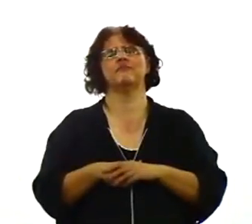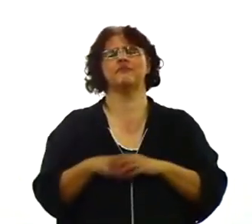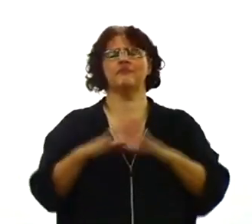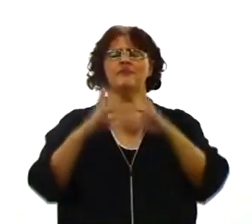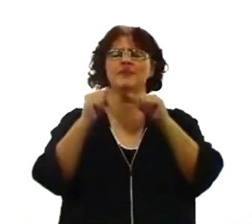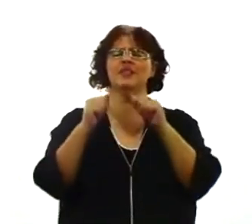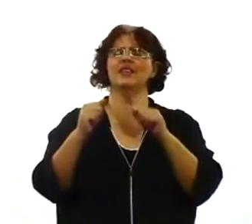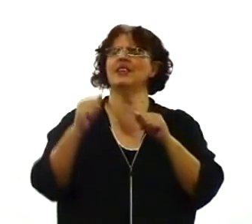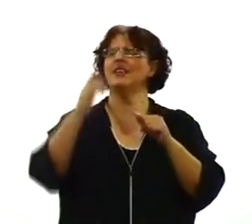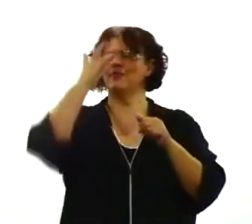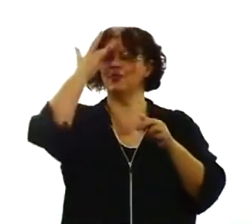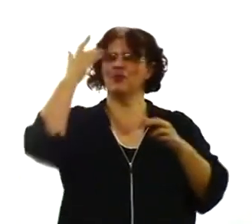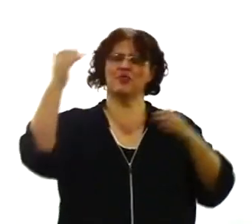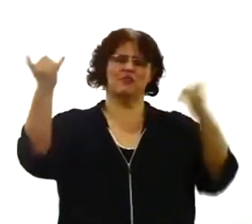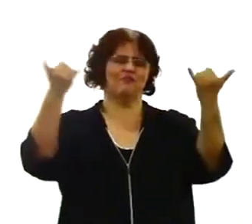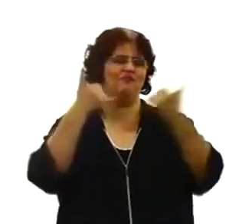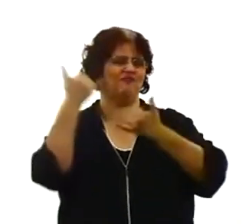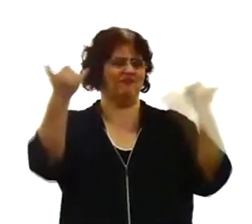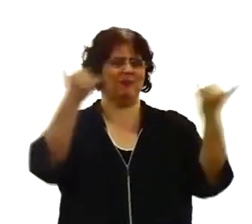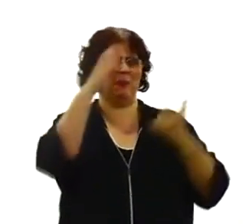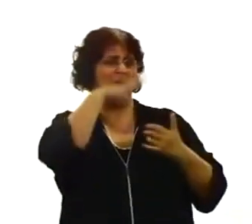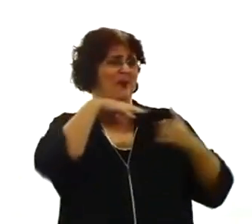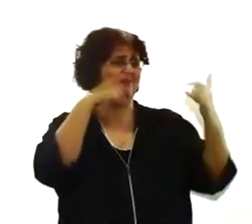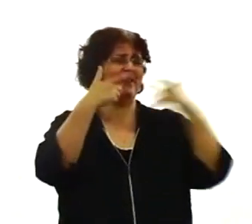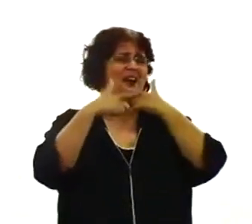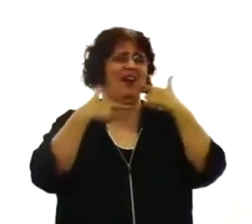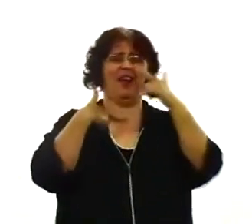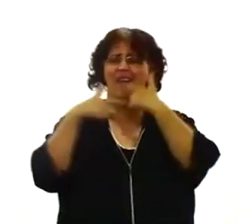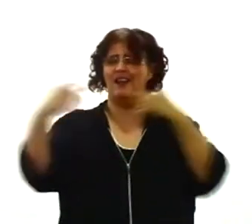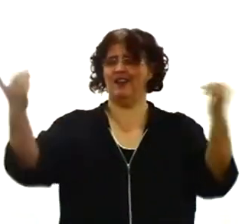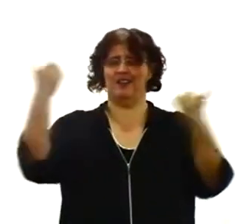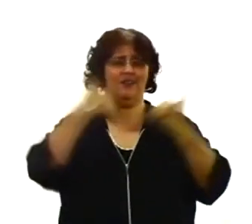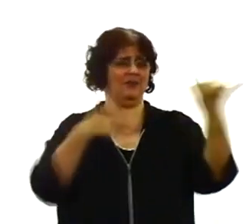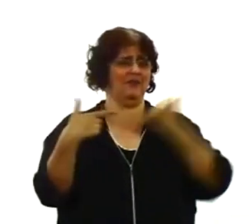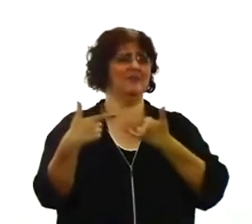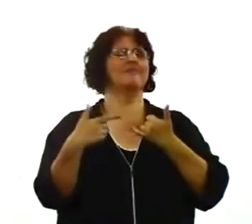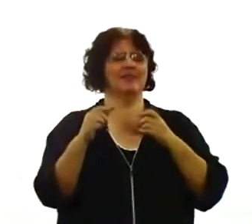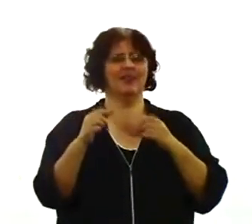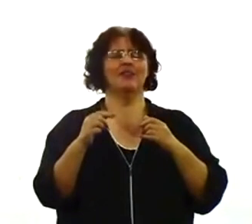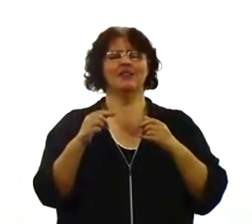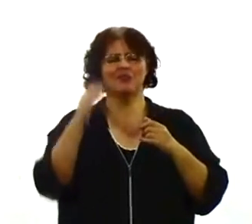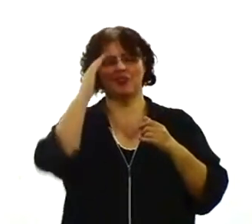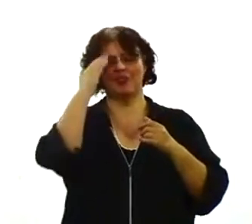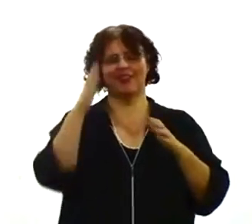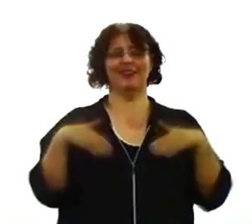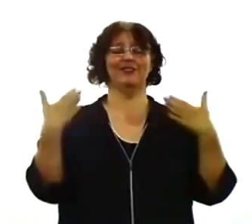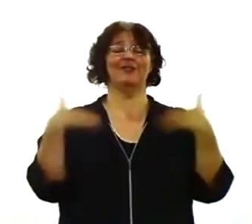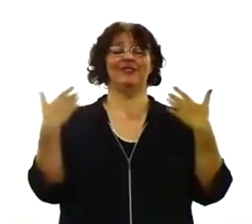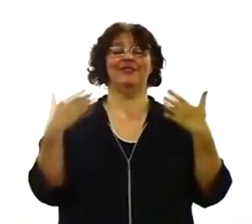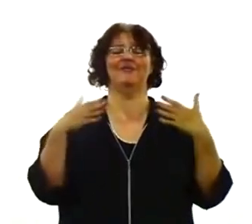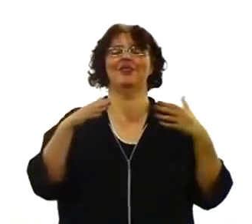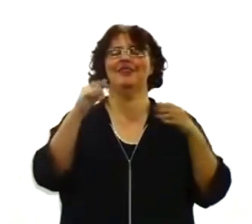estes possam exultar. Porque grande é o galardão deles no céu. É a nossa oração,